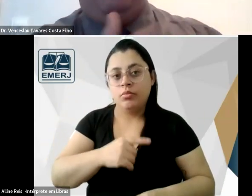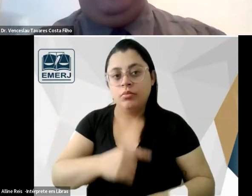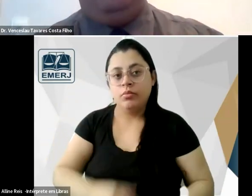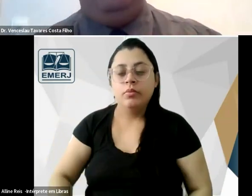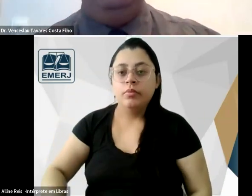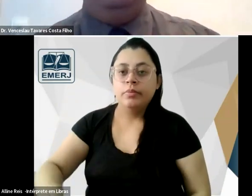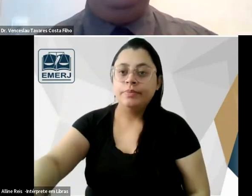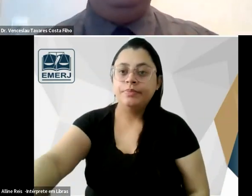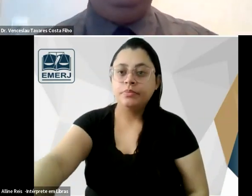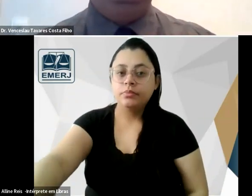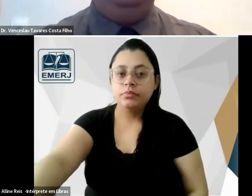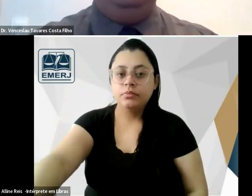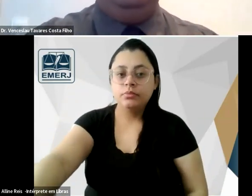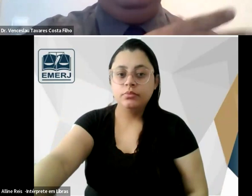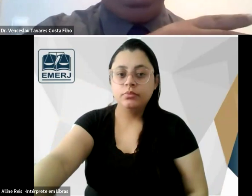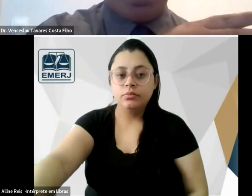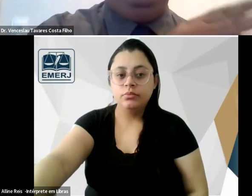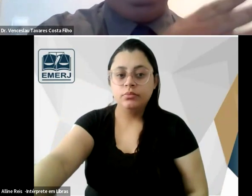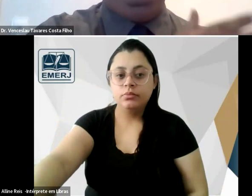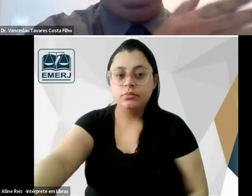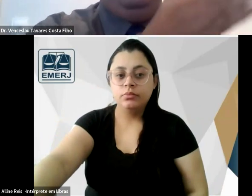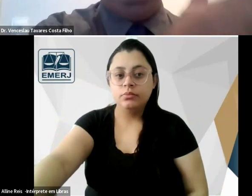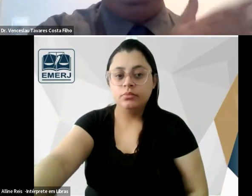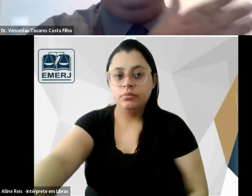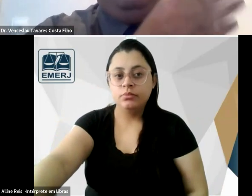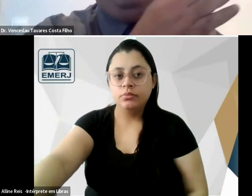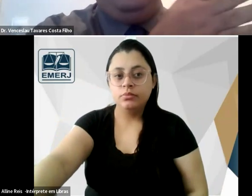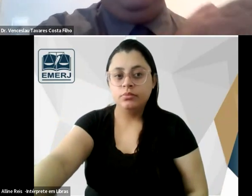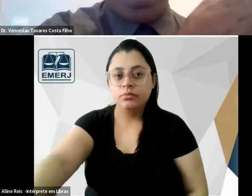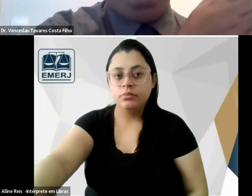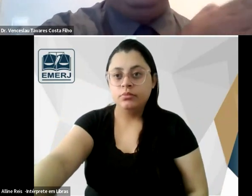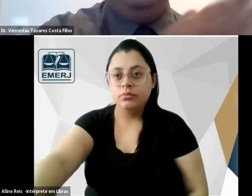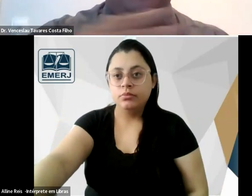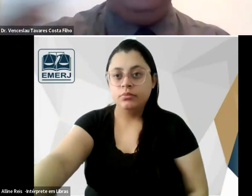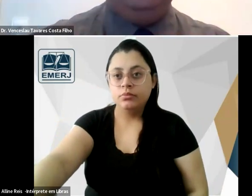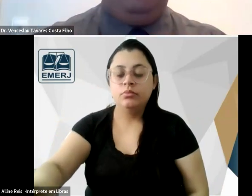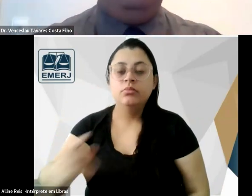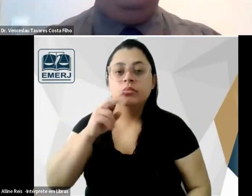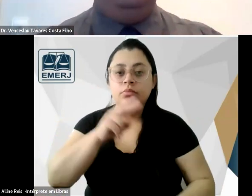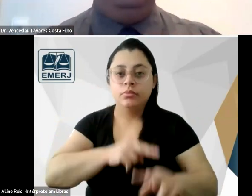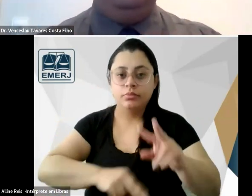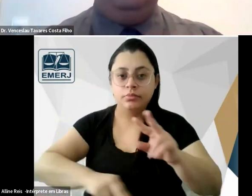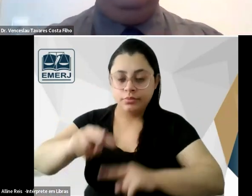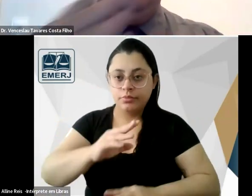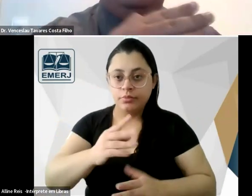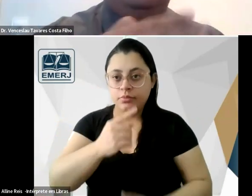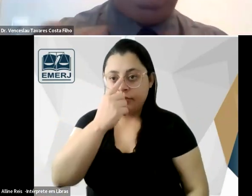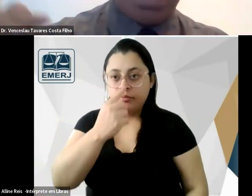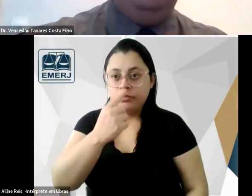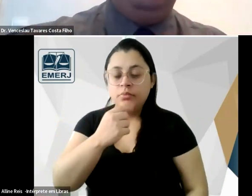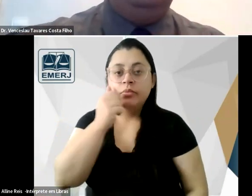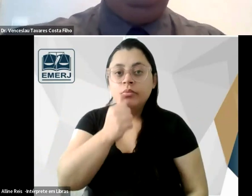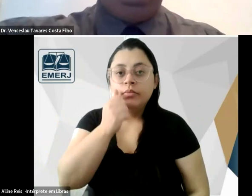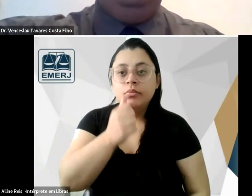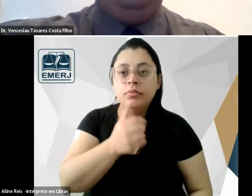nessa polêmica com o doutor Malakias ele vai revisitar personagens femininos desde a